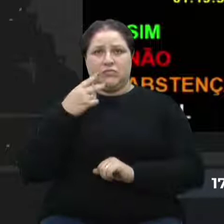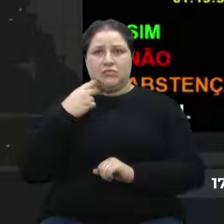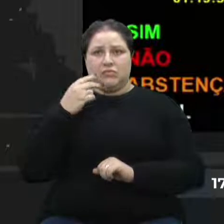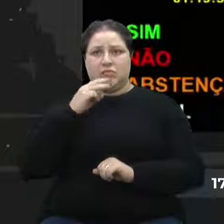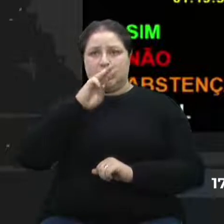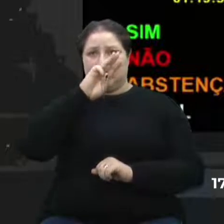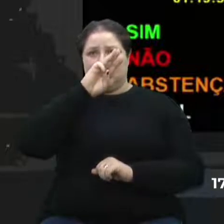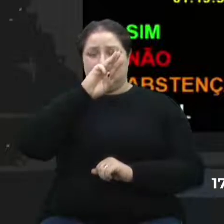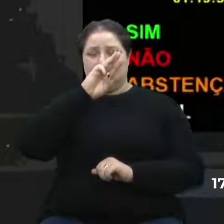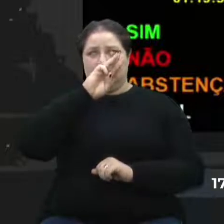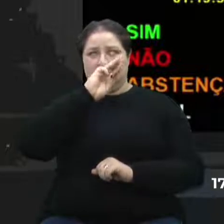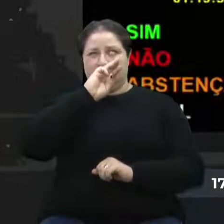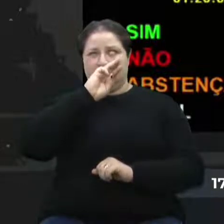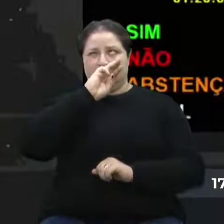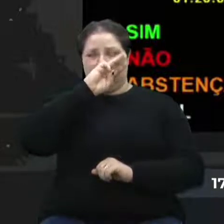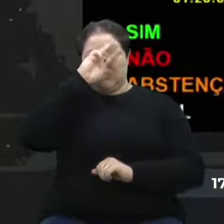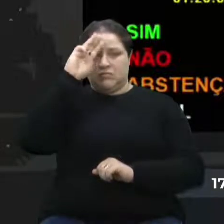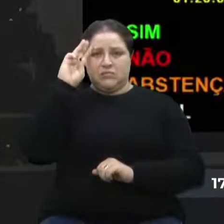Juliano?